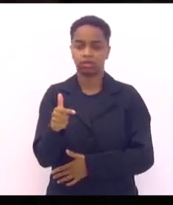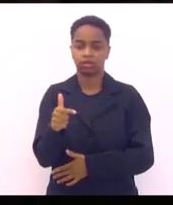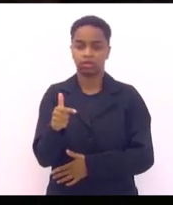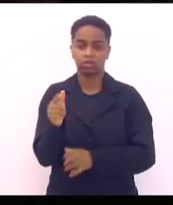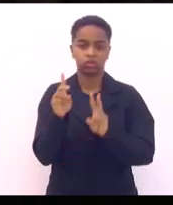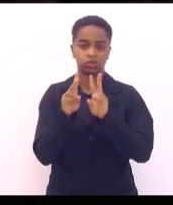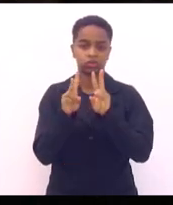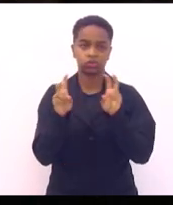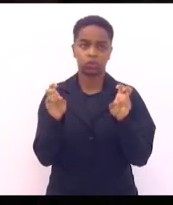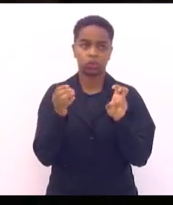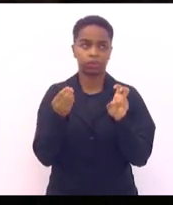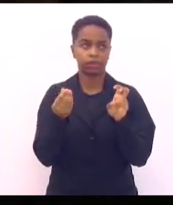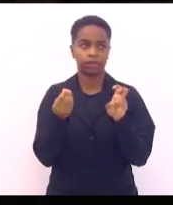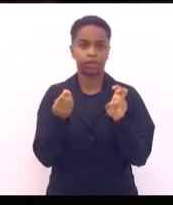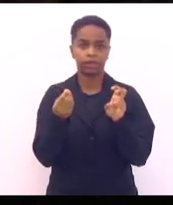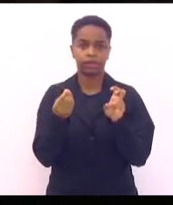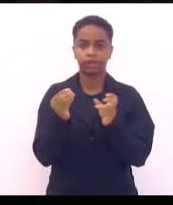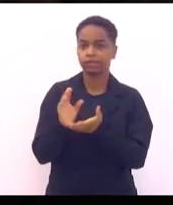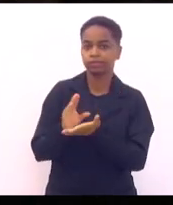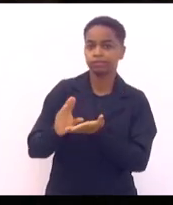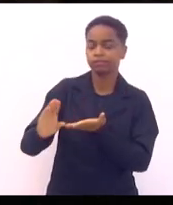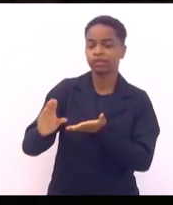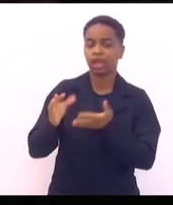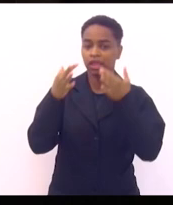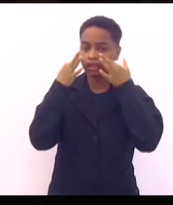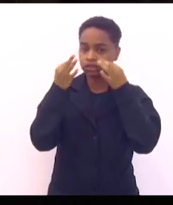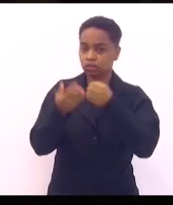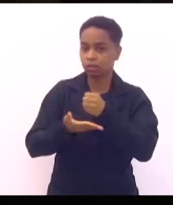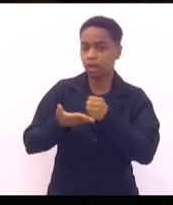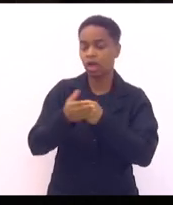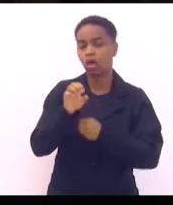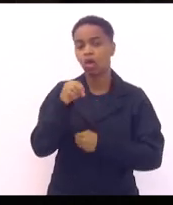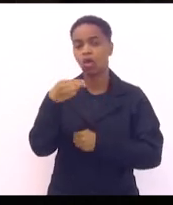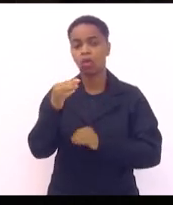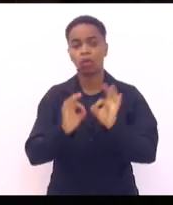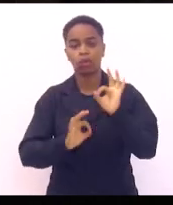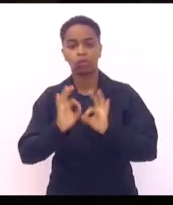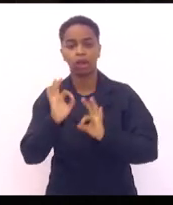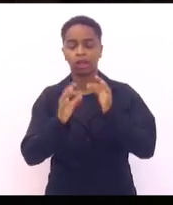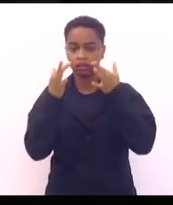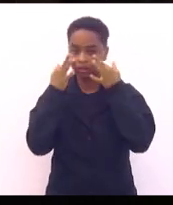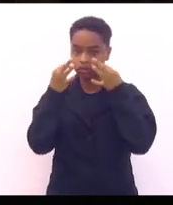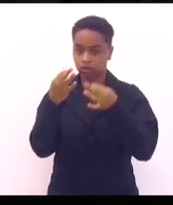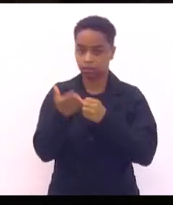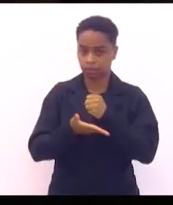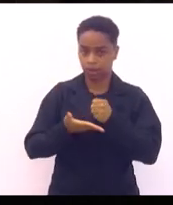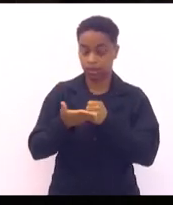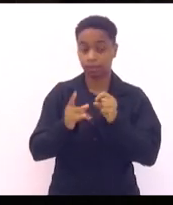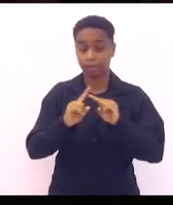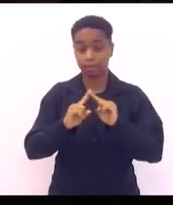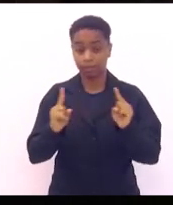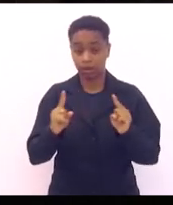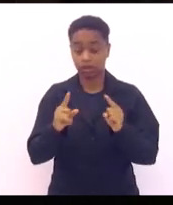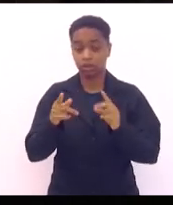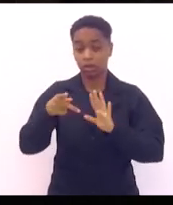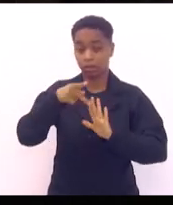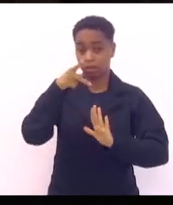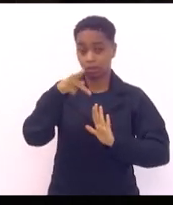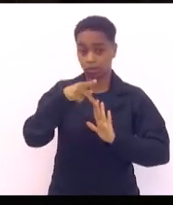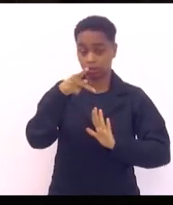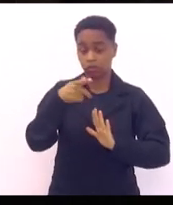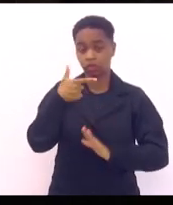a investir na atenção básica ou a coordenar a questão da atenção básica. Mas, segundo a portaria